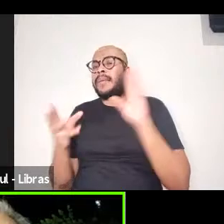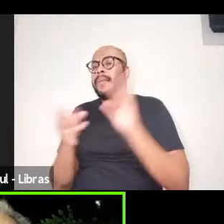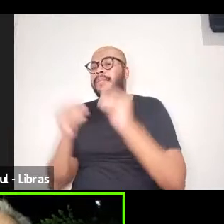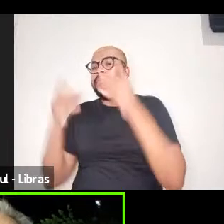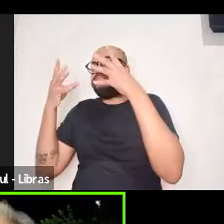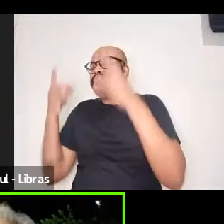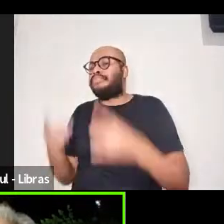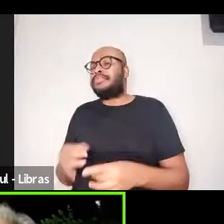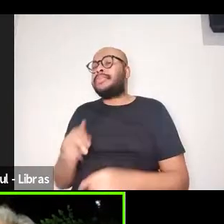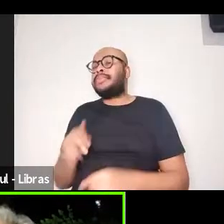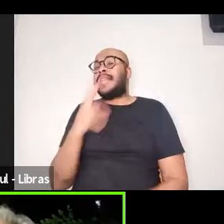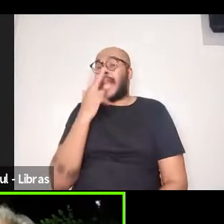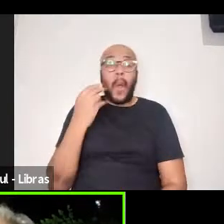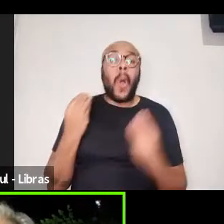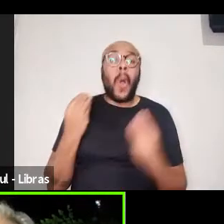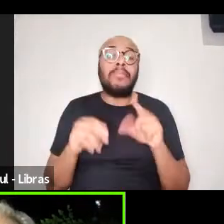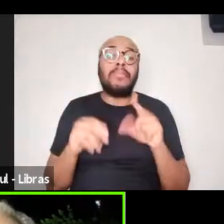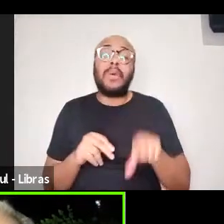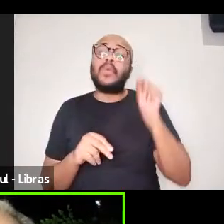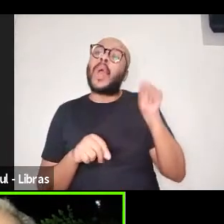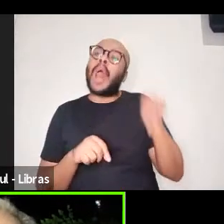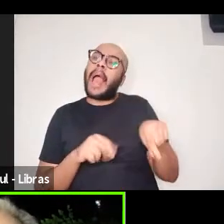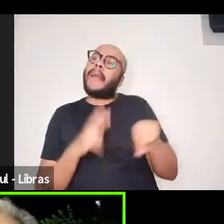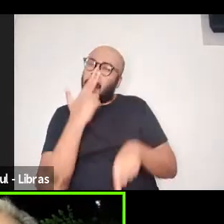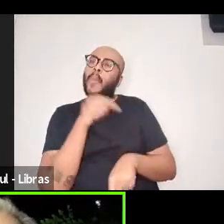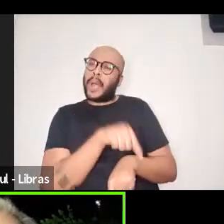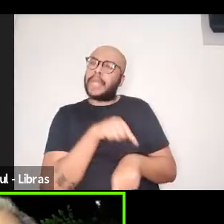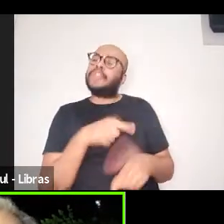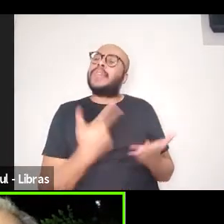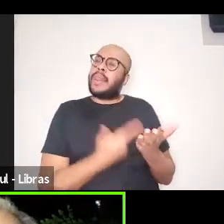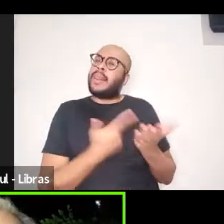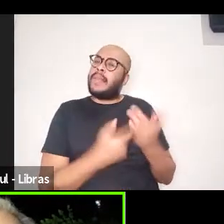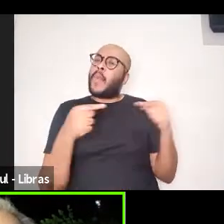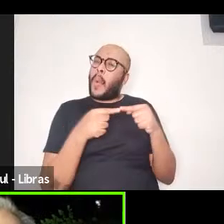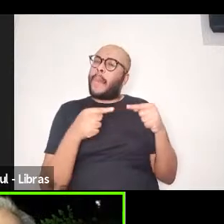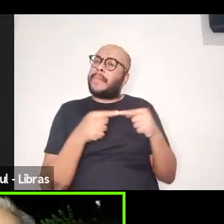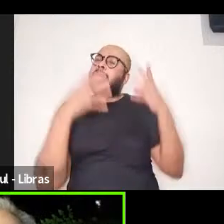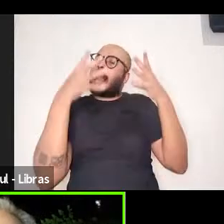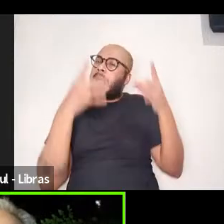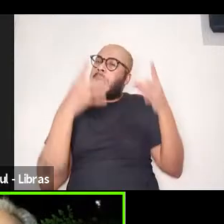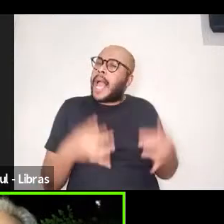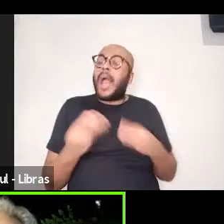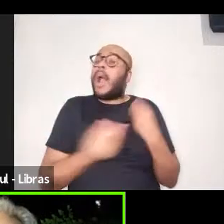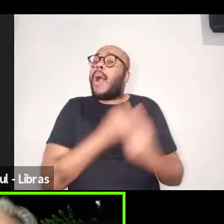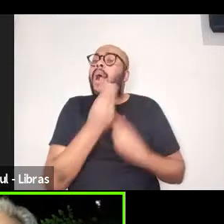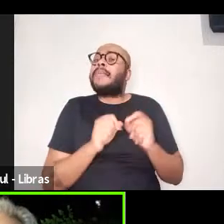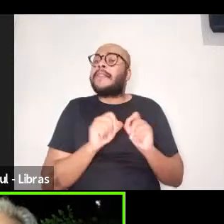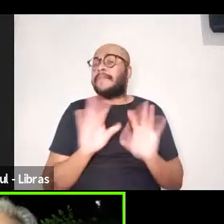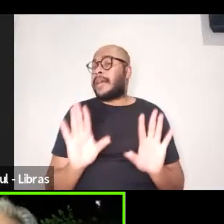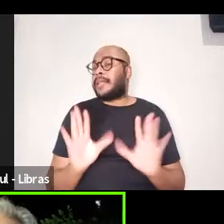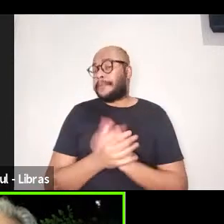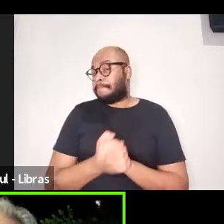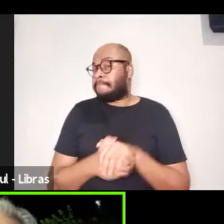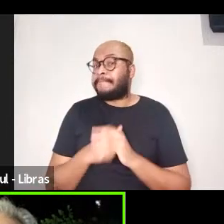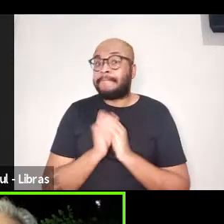Como é que a gente escolhe um livro para fazer resenhas?